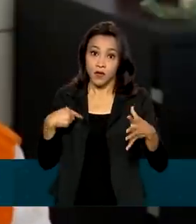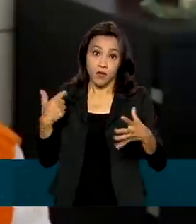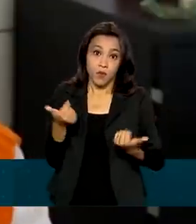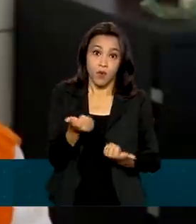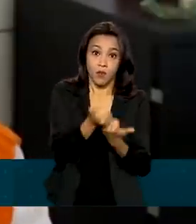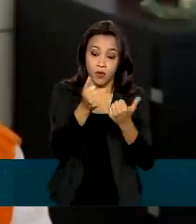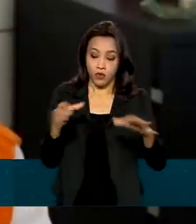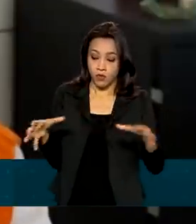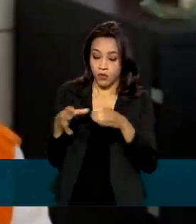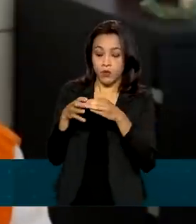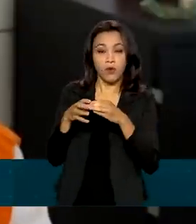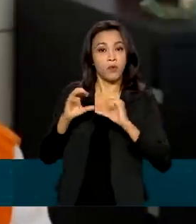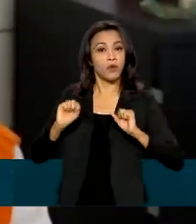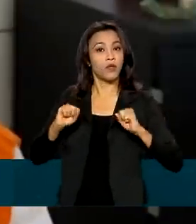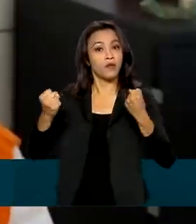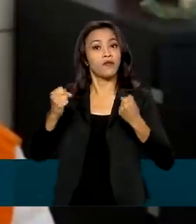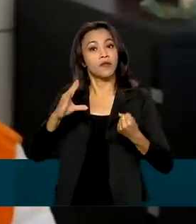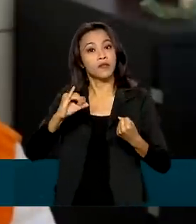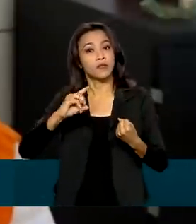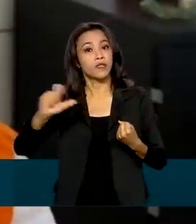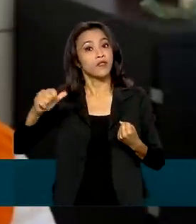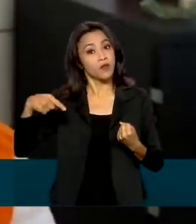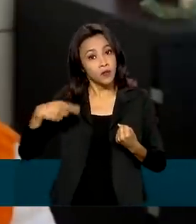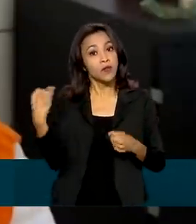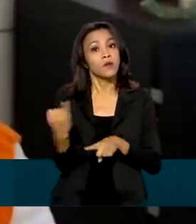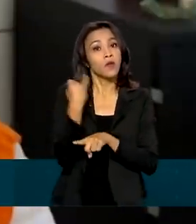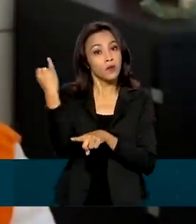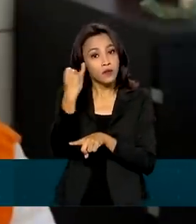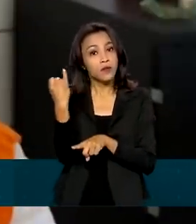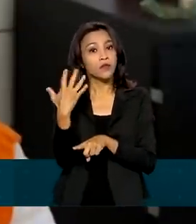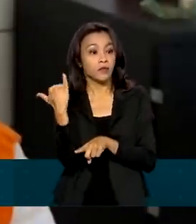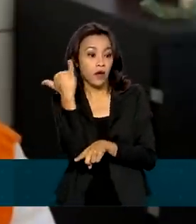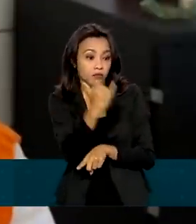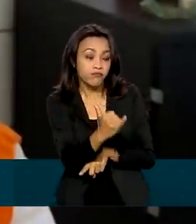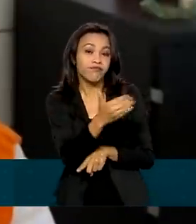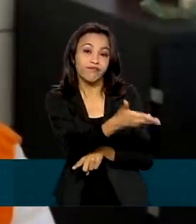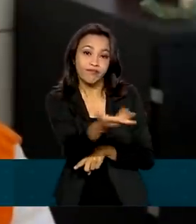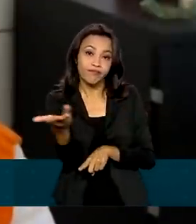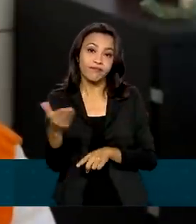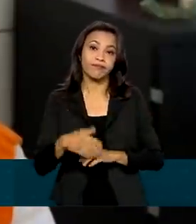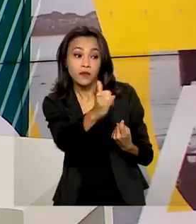caso, Defesa Civil local, a importância delas para estar mudando a realidade.